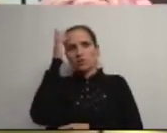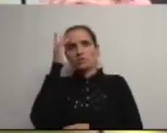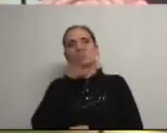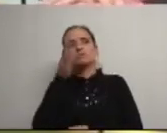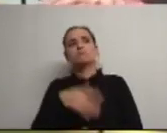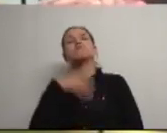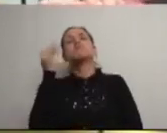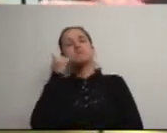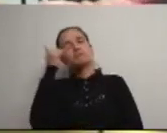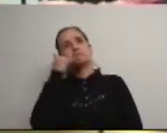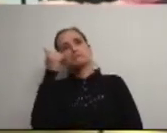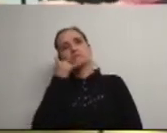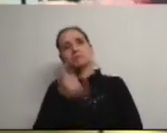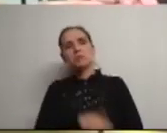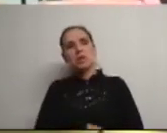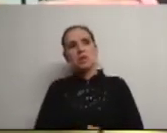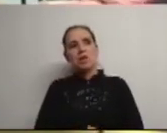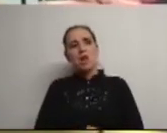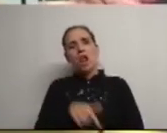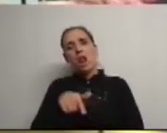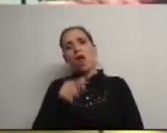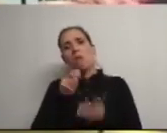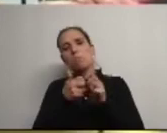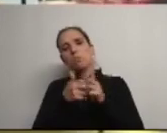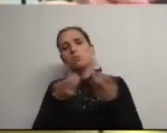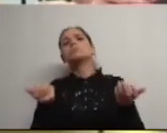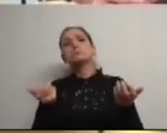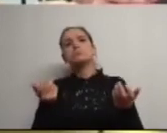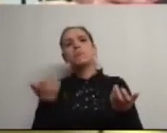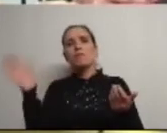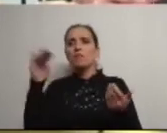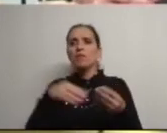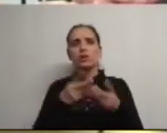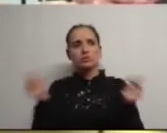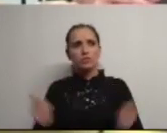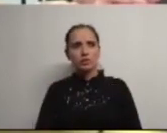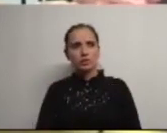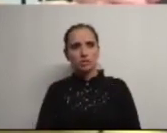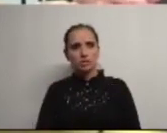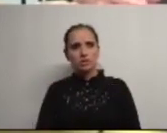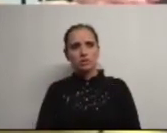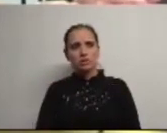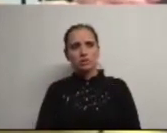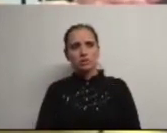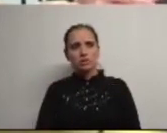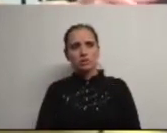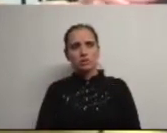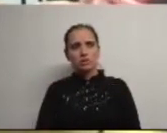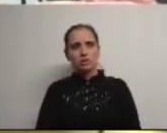ei telefonar lá para baixo há aqui um problema não sei quantos para venham resolvê-lo quando nos quando